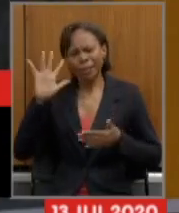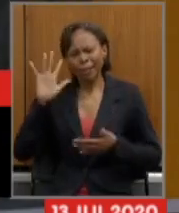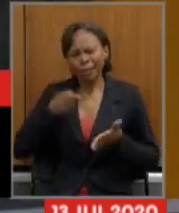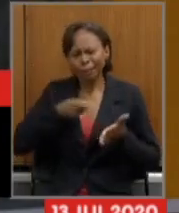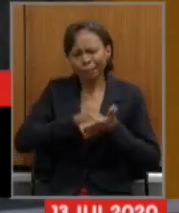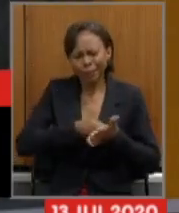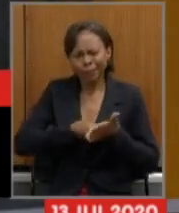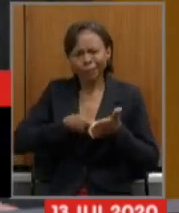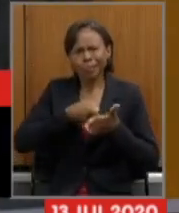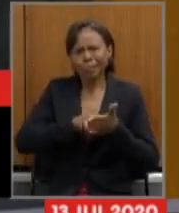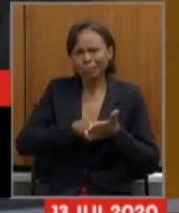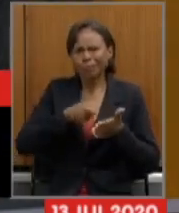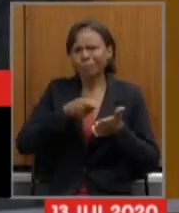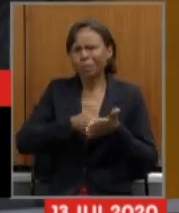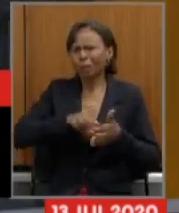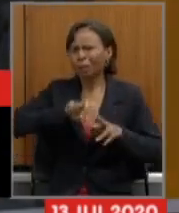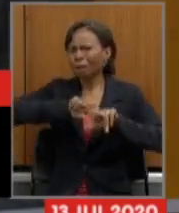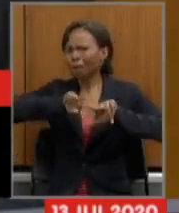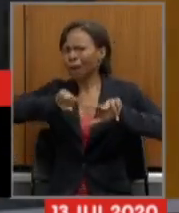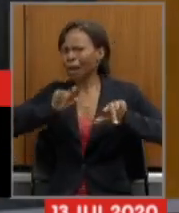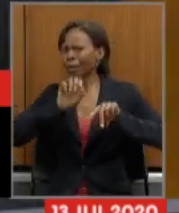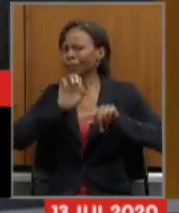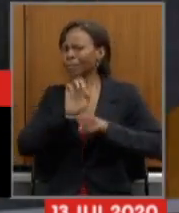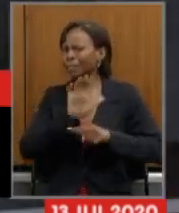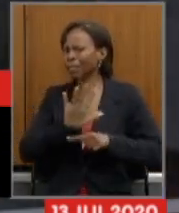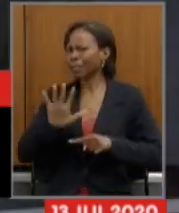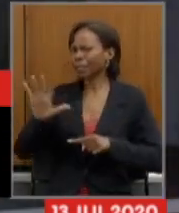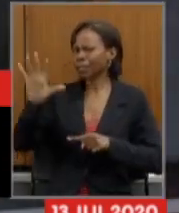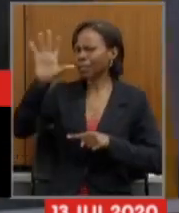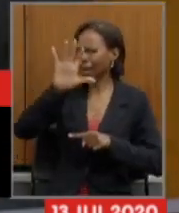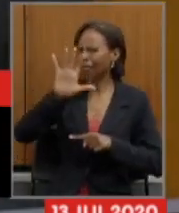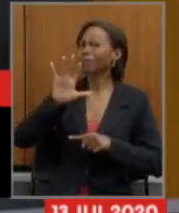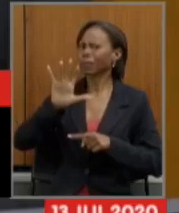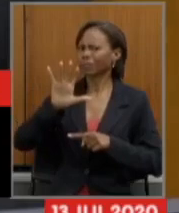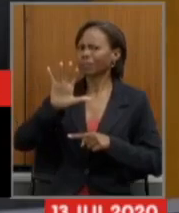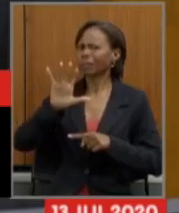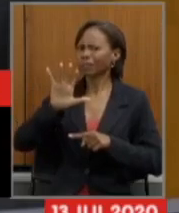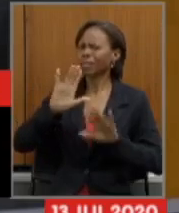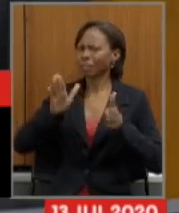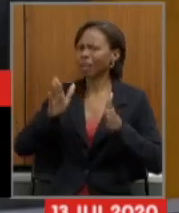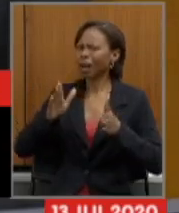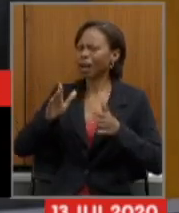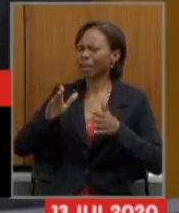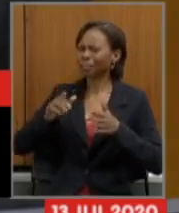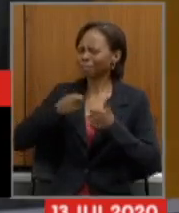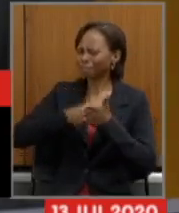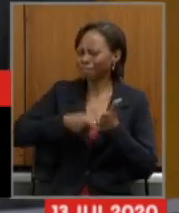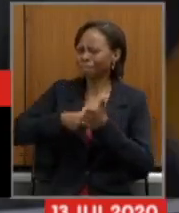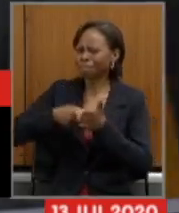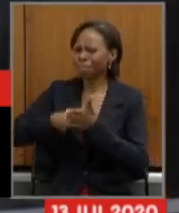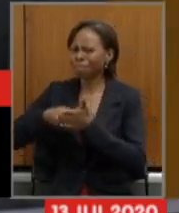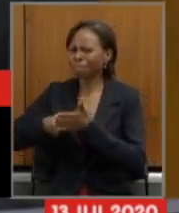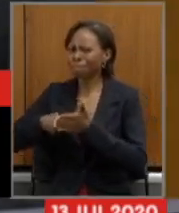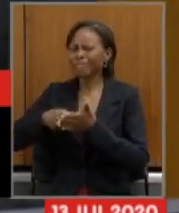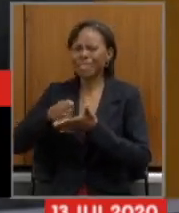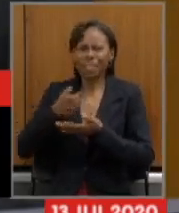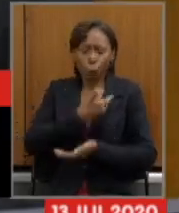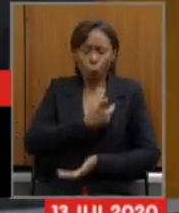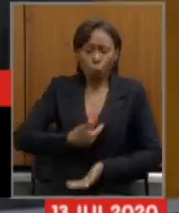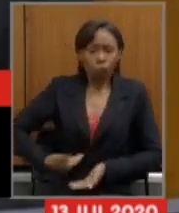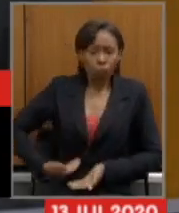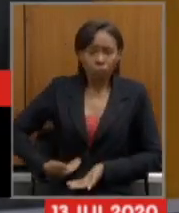mostrou aqui o secretário Igor, e foi enfrentado por governos de Estados de diferentes